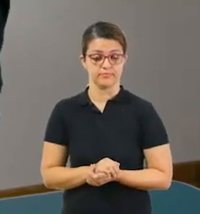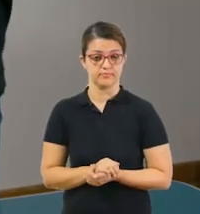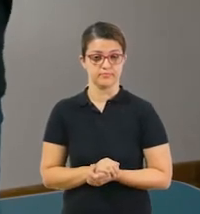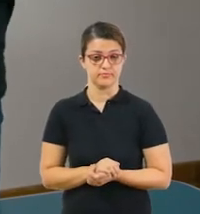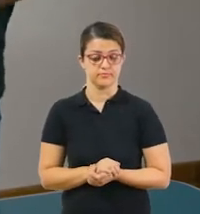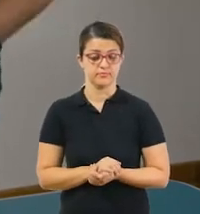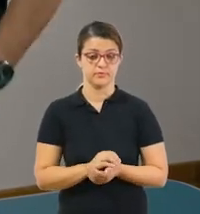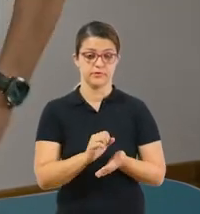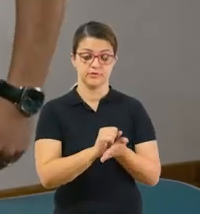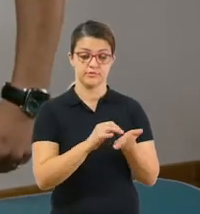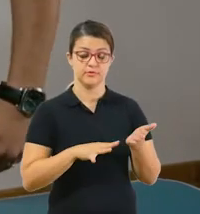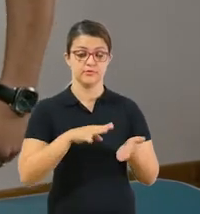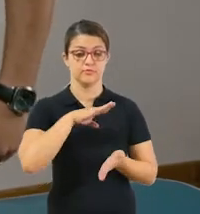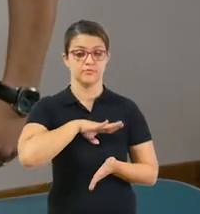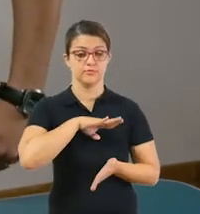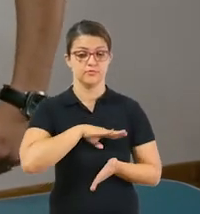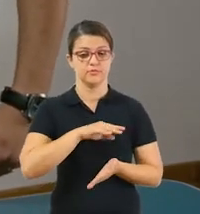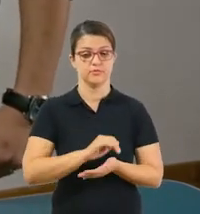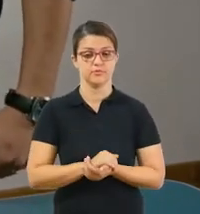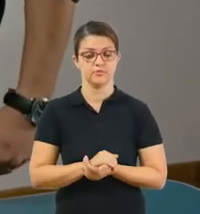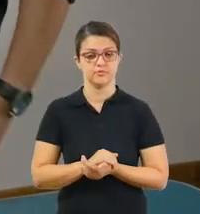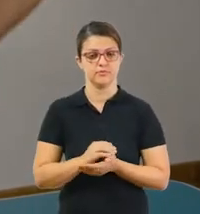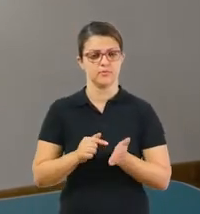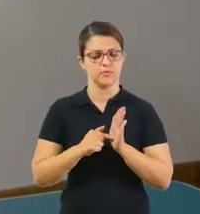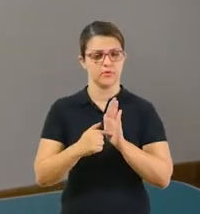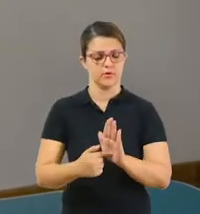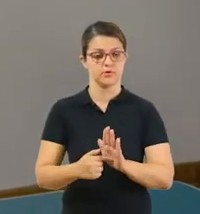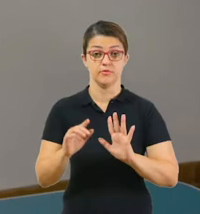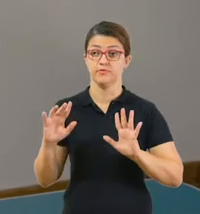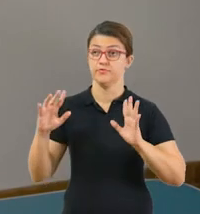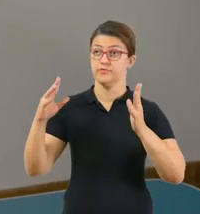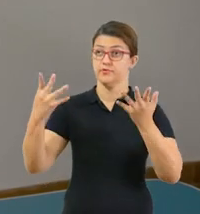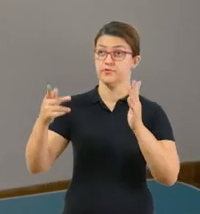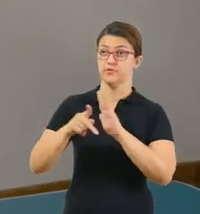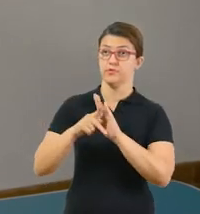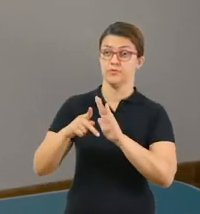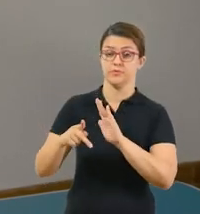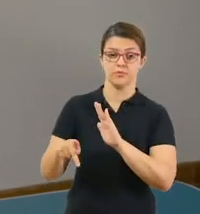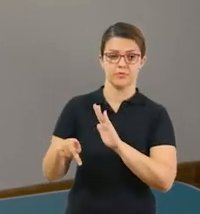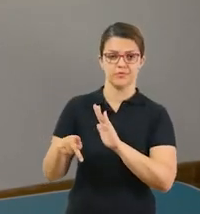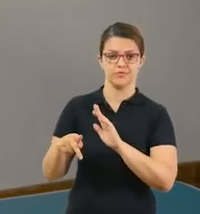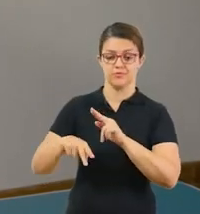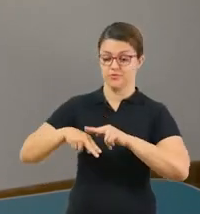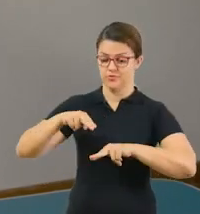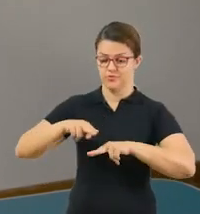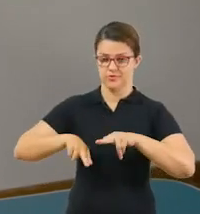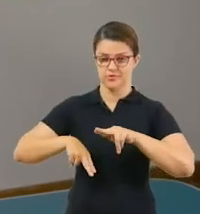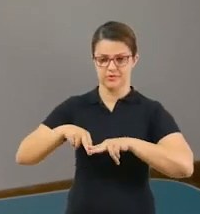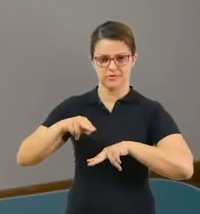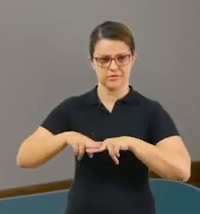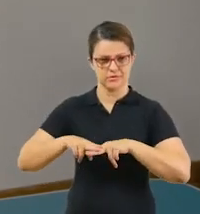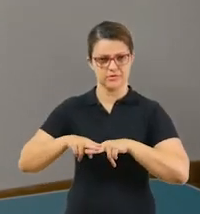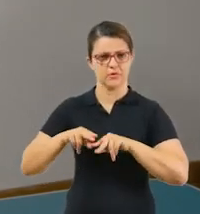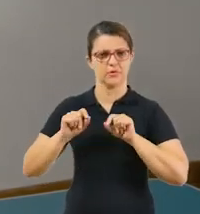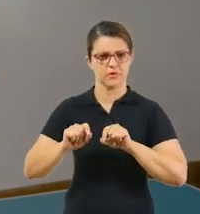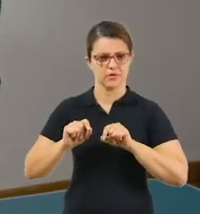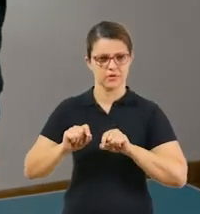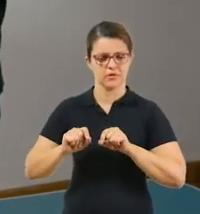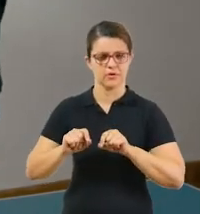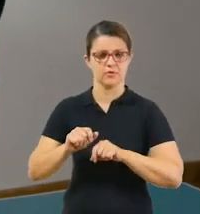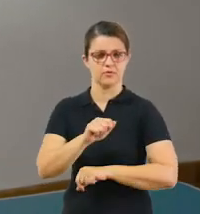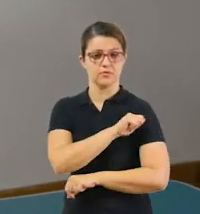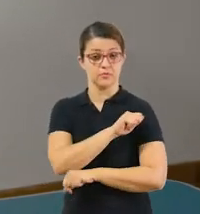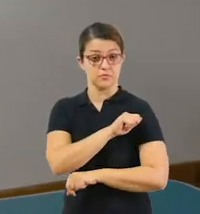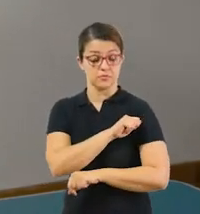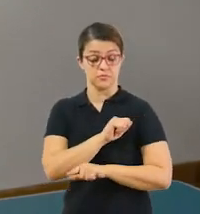lição de português, falando um pouquinho sobre a festa junina. Então o que os alunos terão que fazer? Nesse momento, eles irão